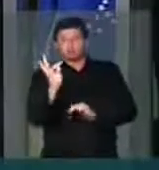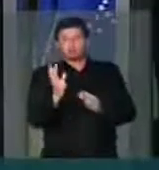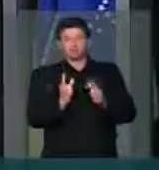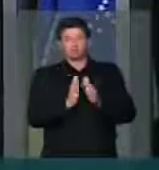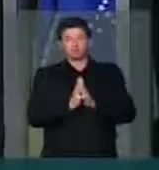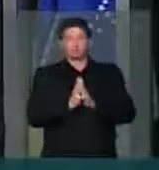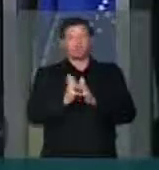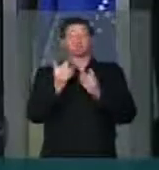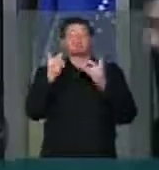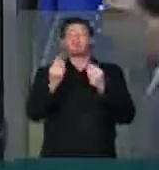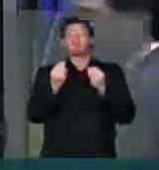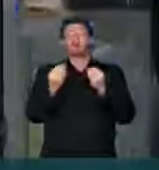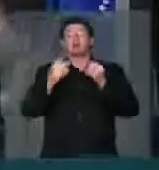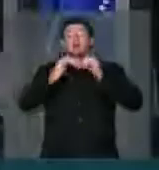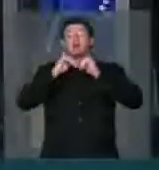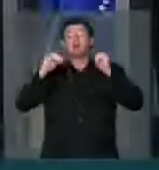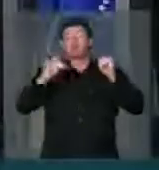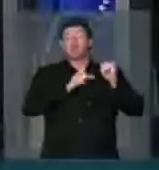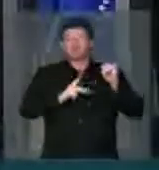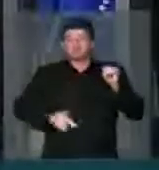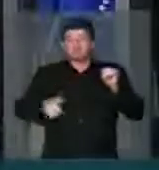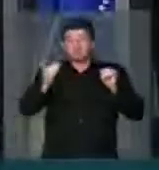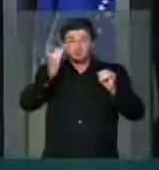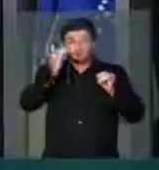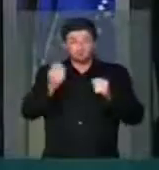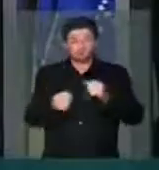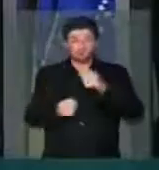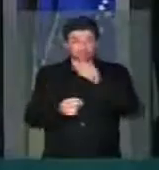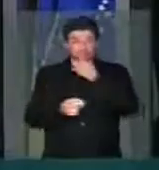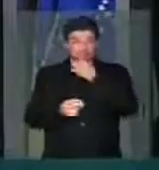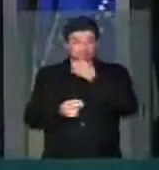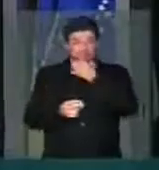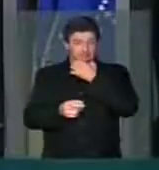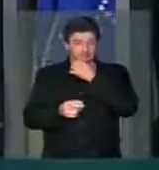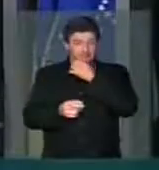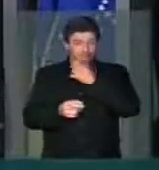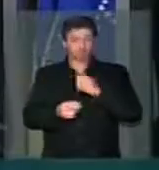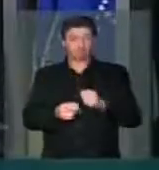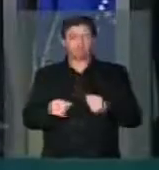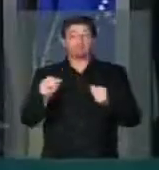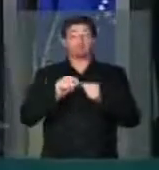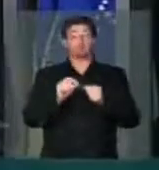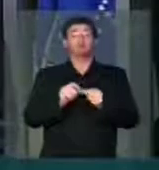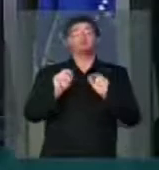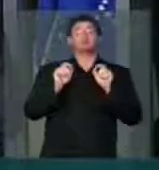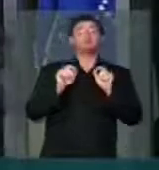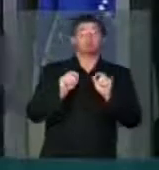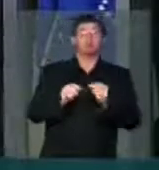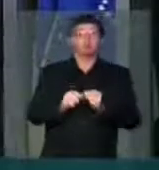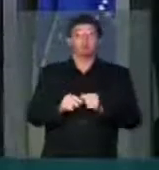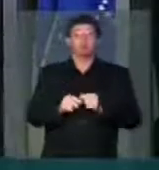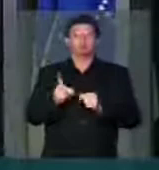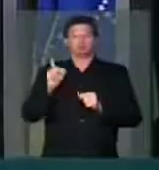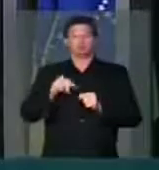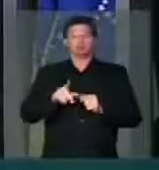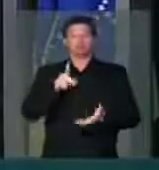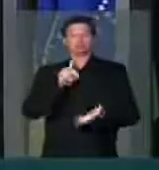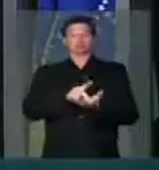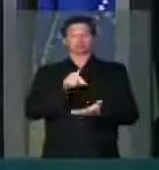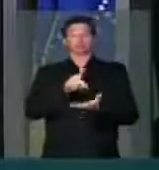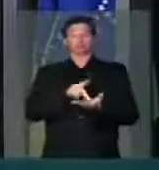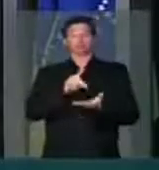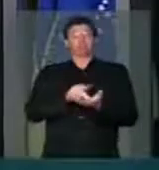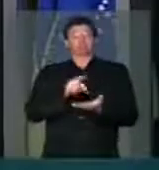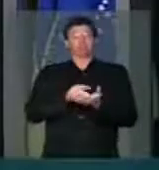fazer a campanha da presidente Dilma, fazendo nada mais do que a legitimação